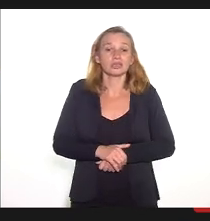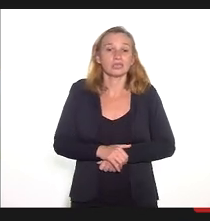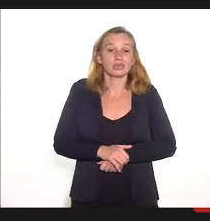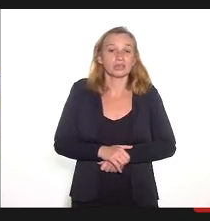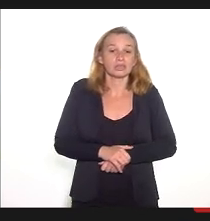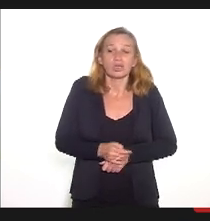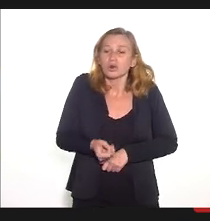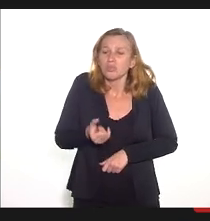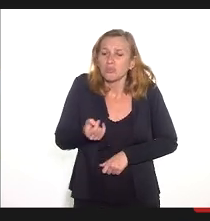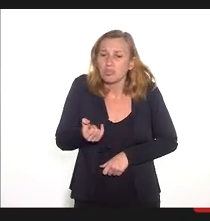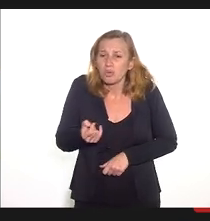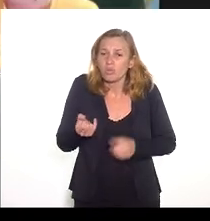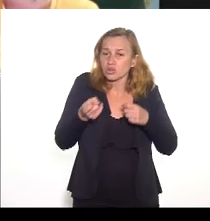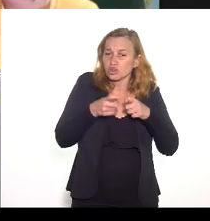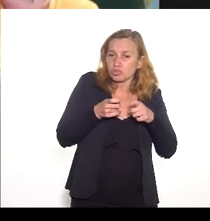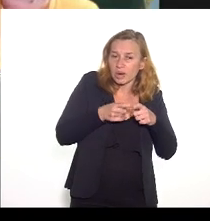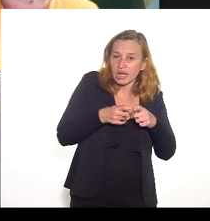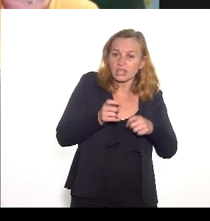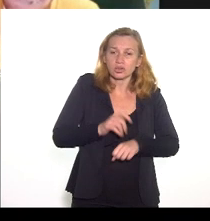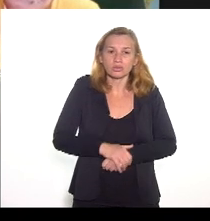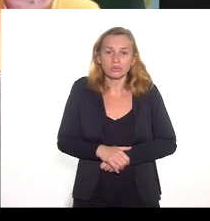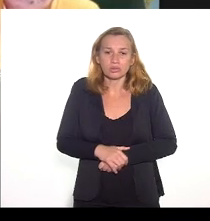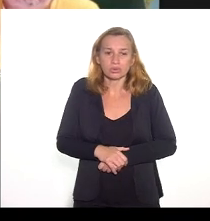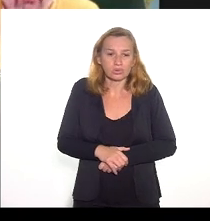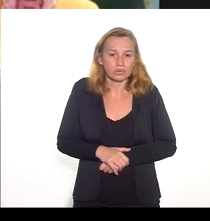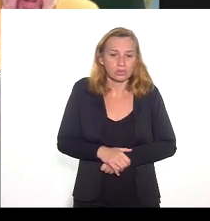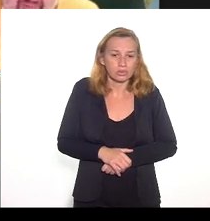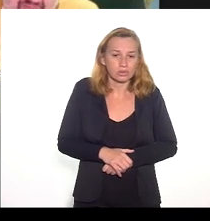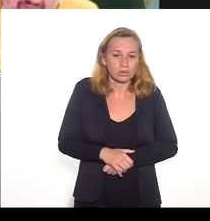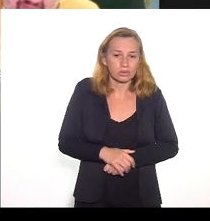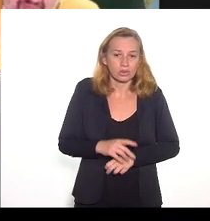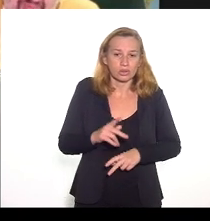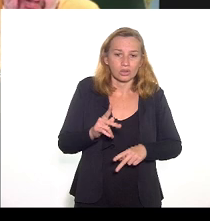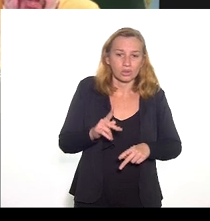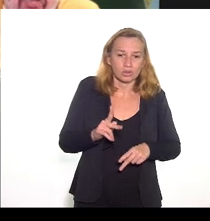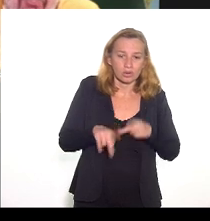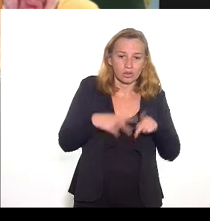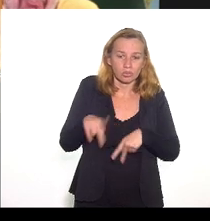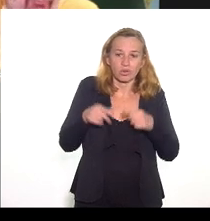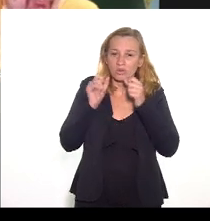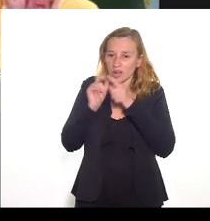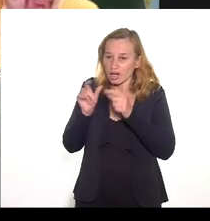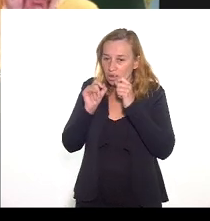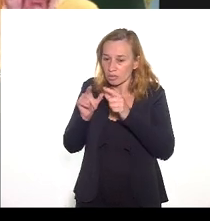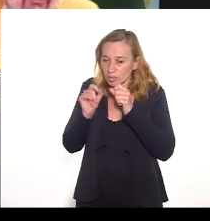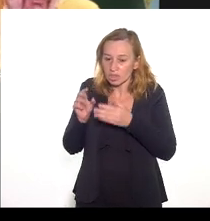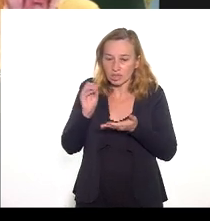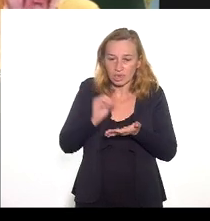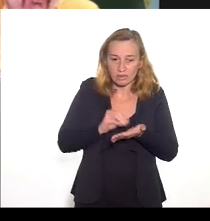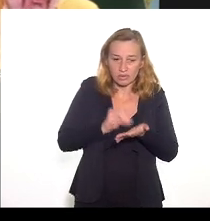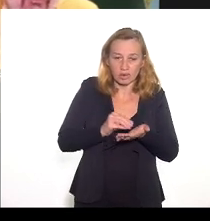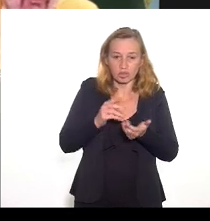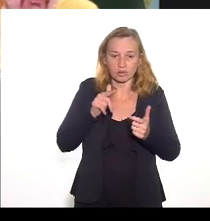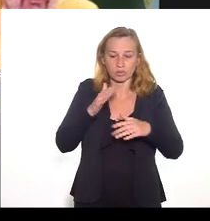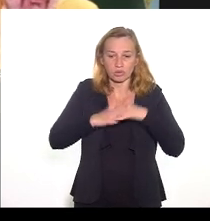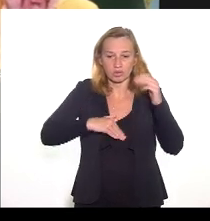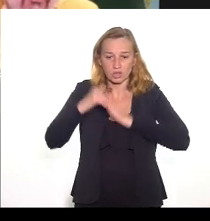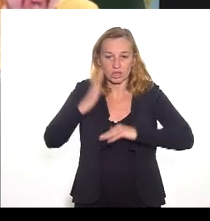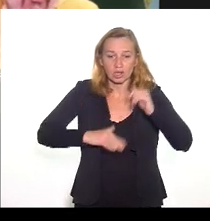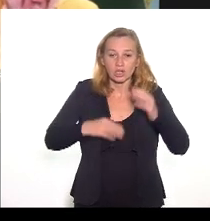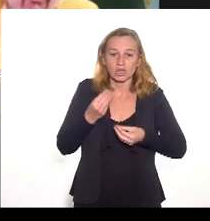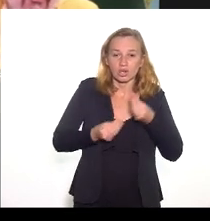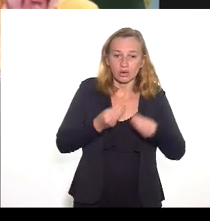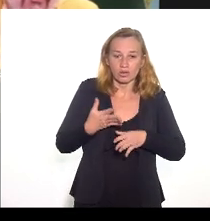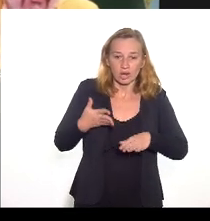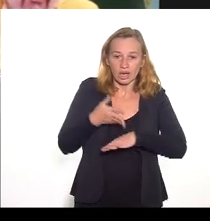pouquíssimos médicos e a população está reclamando insistentemente em relação a questão dessas UPAs. E como vai chegar agora,